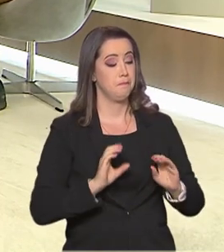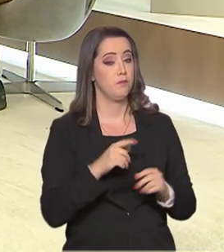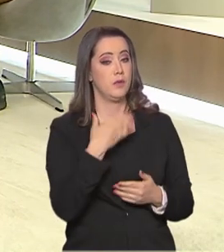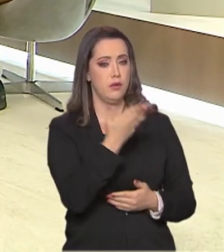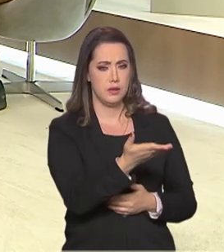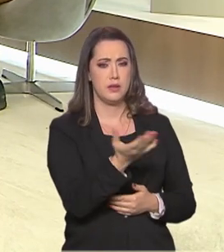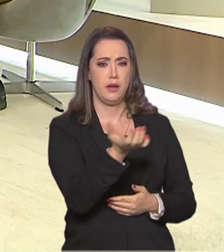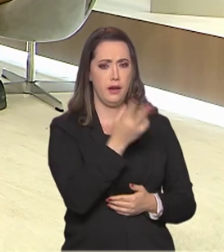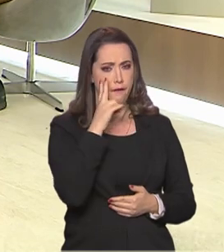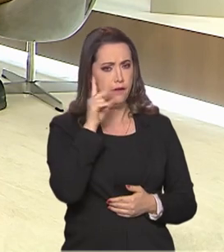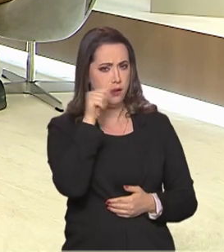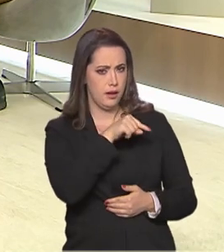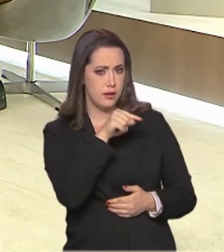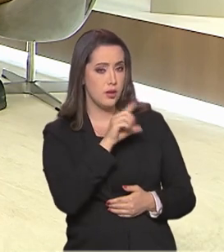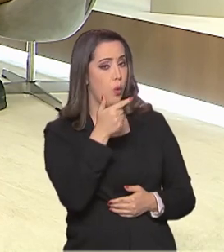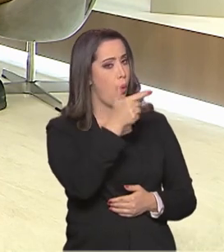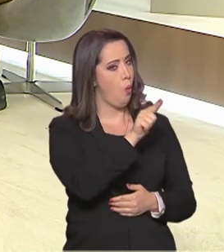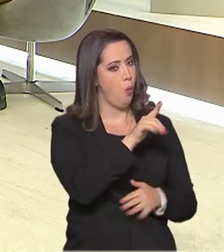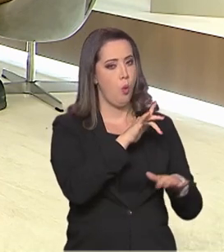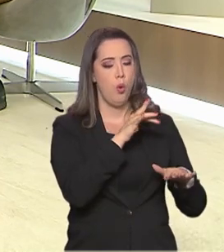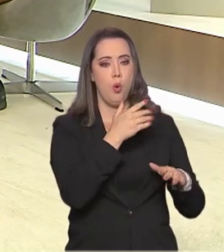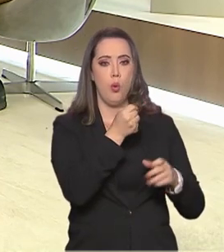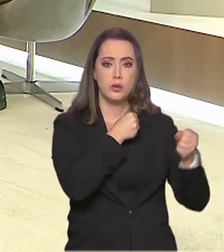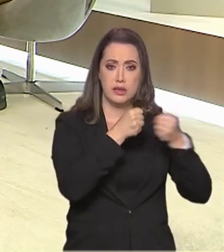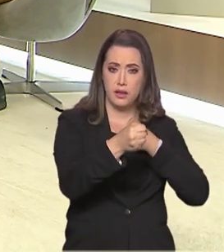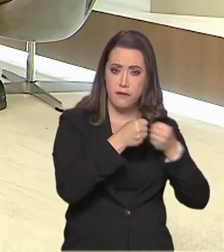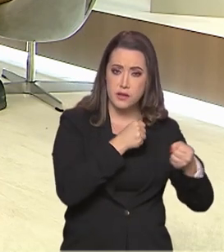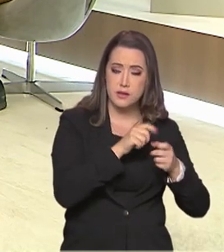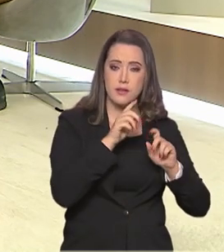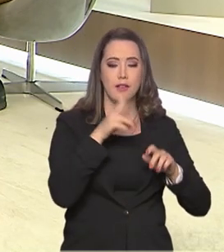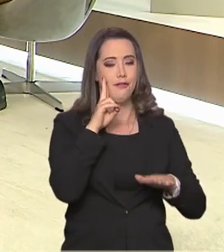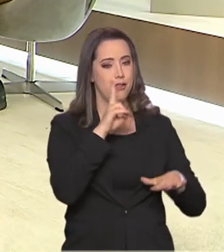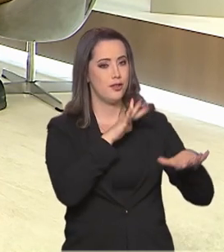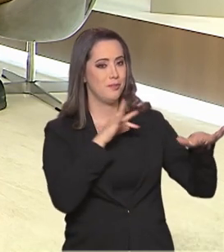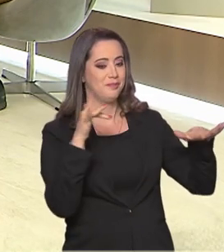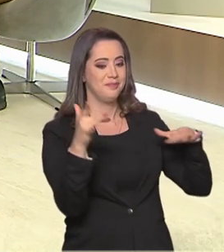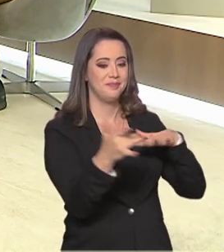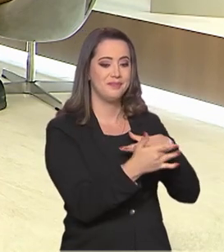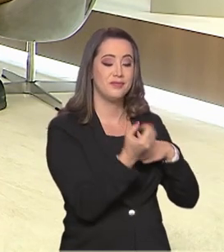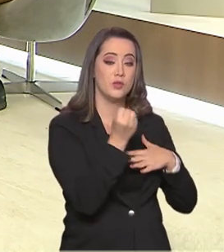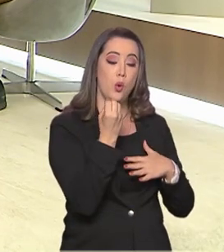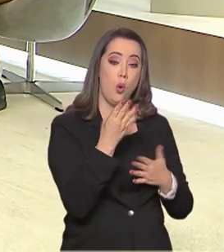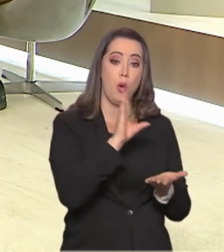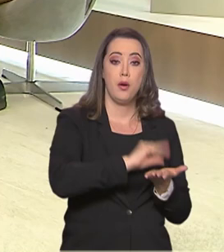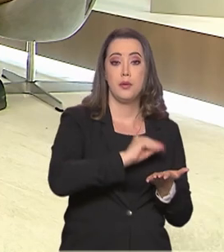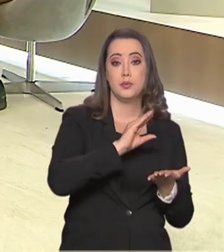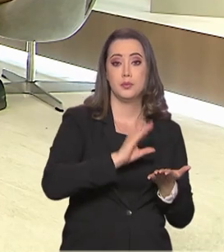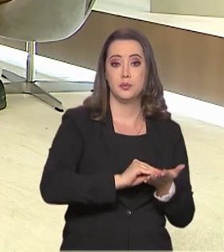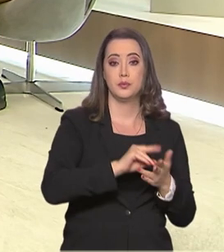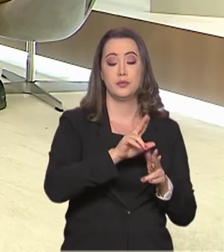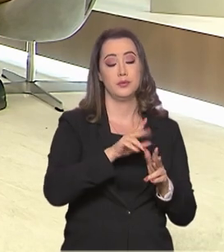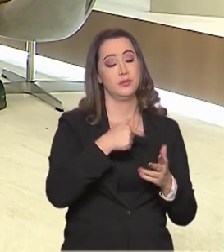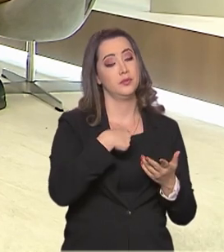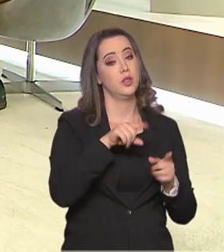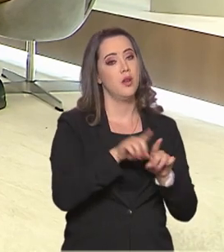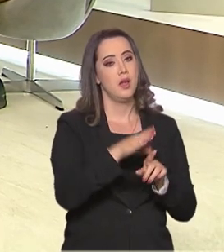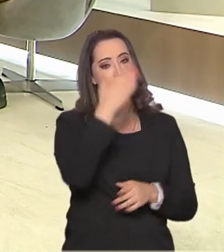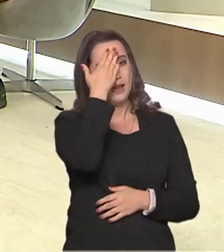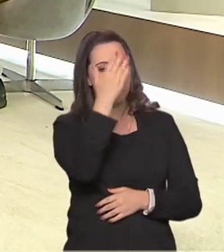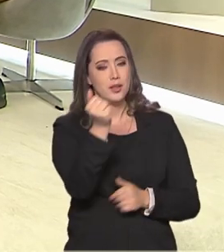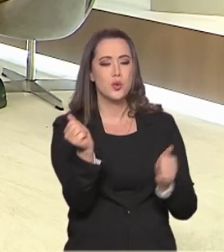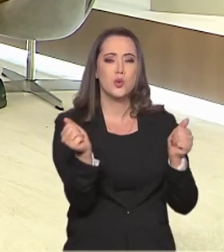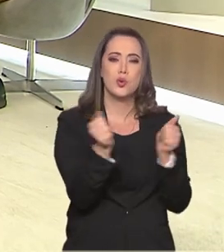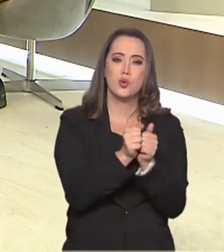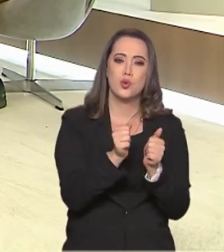E se você quiser rever esta ou outras entrevistas, siga as nossas redes sociais ou baixe o TV Brasil Play. Obrigado pela